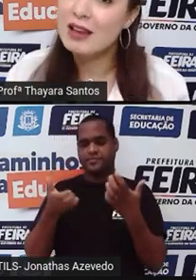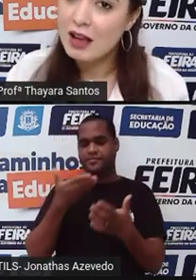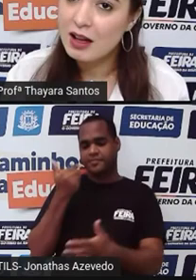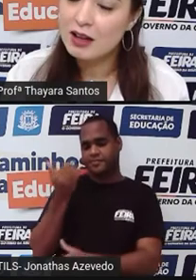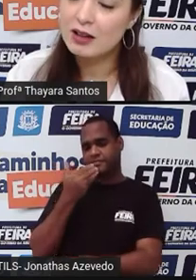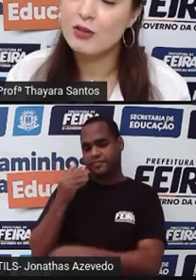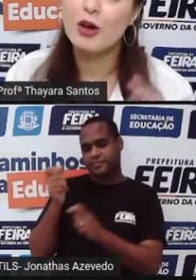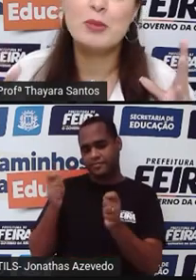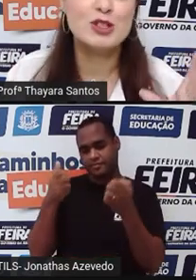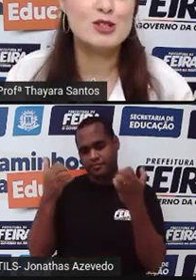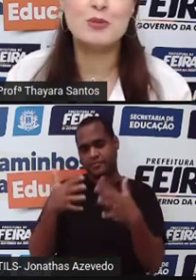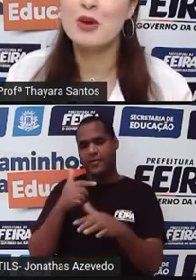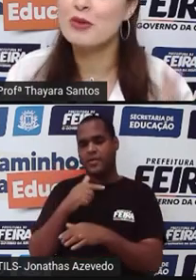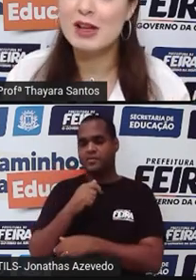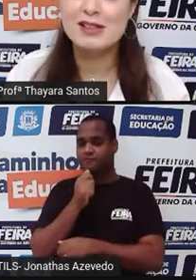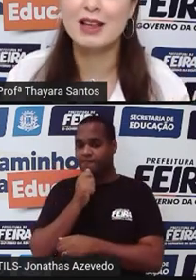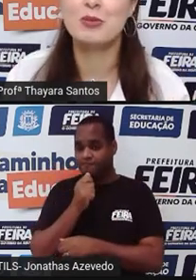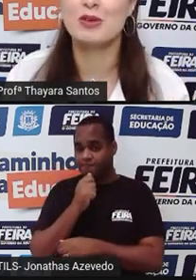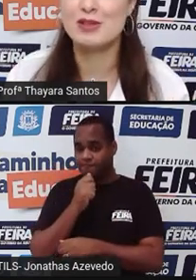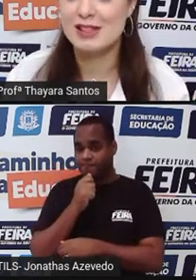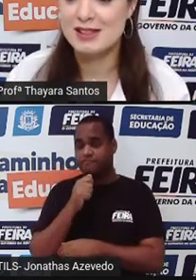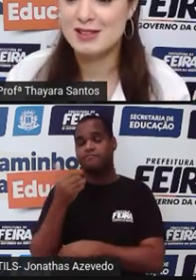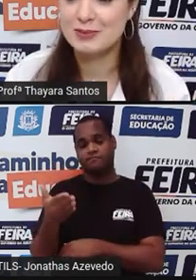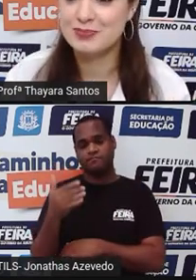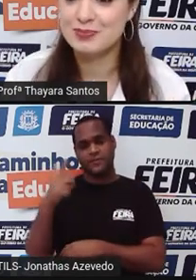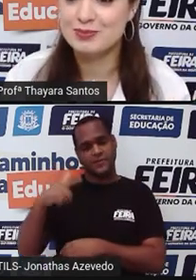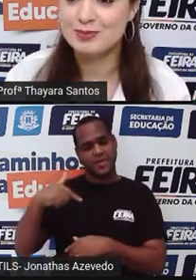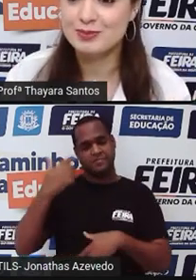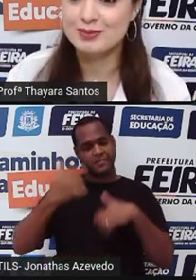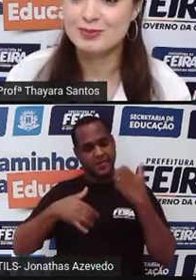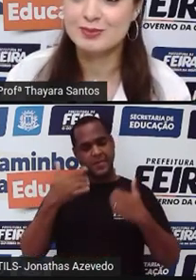sem ela, né? Vou repetir isso mil vezes aqui para vocês.